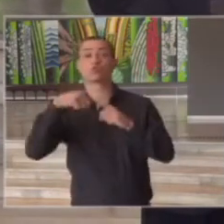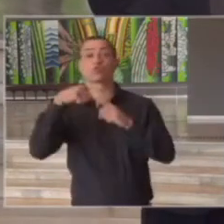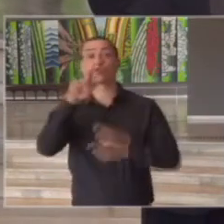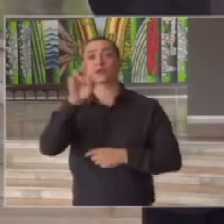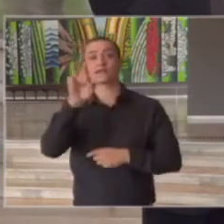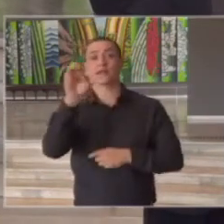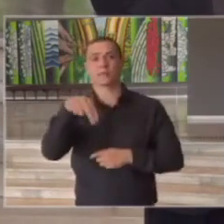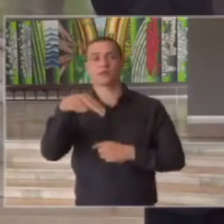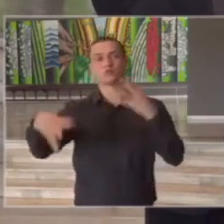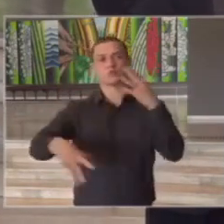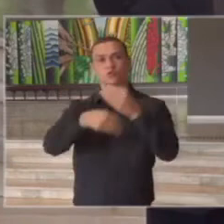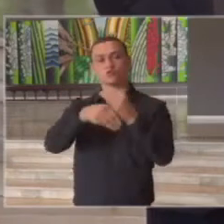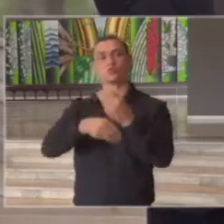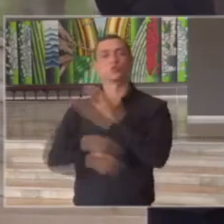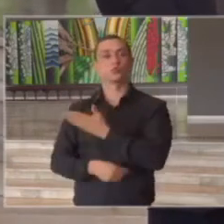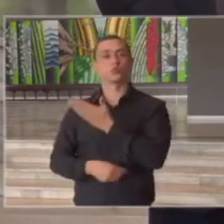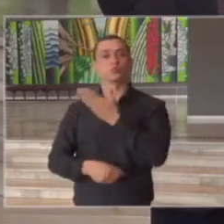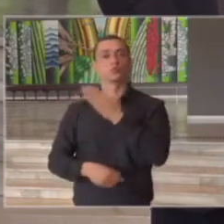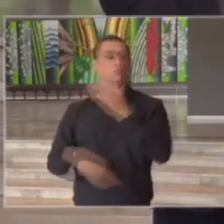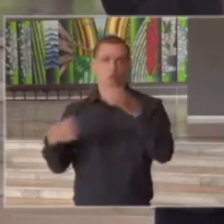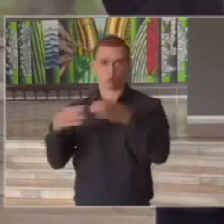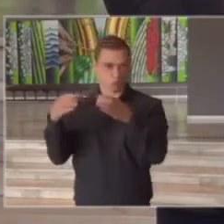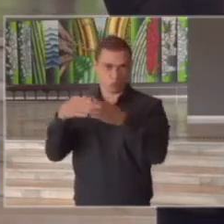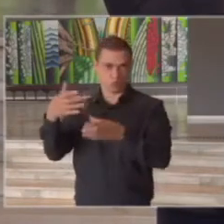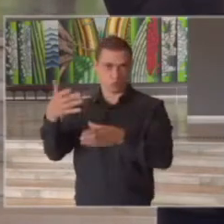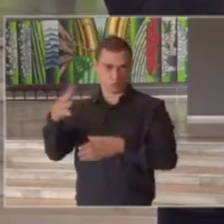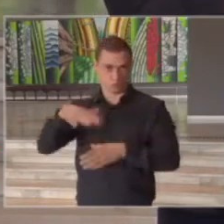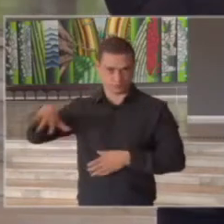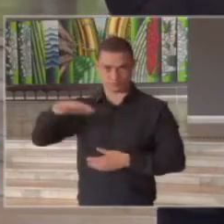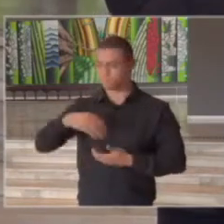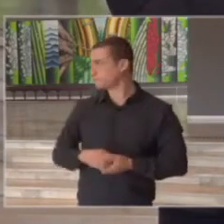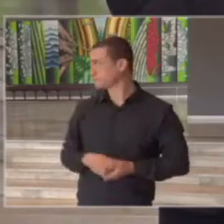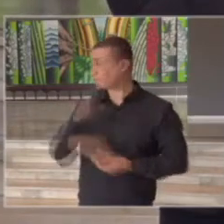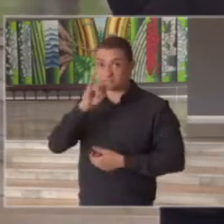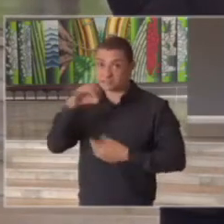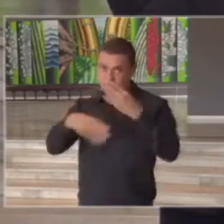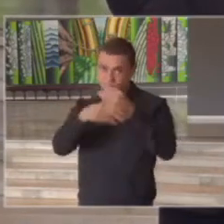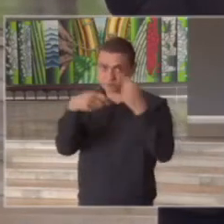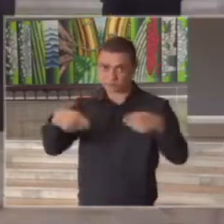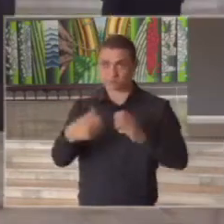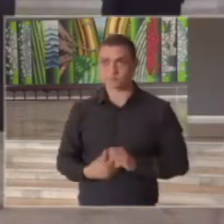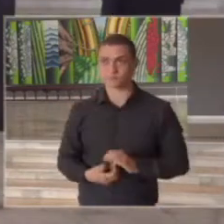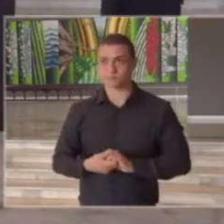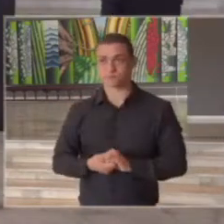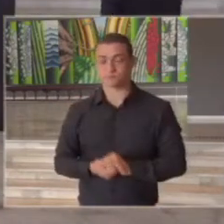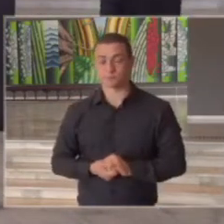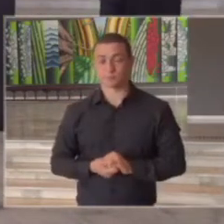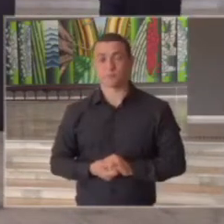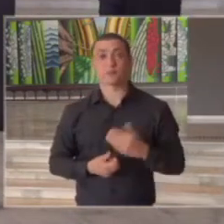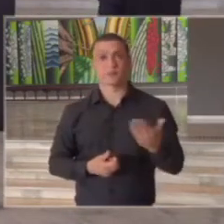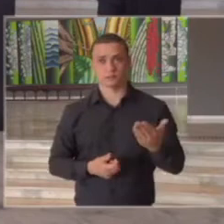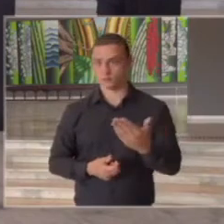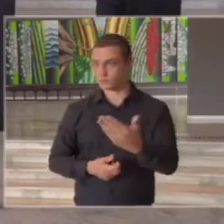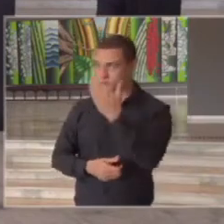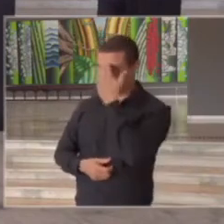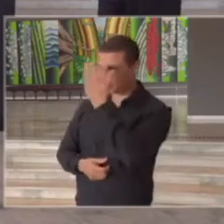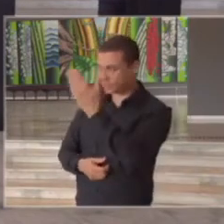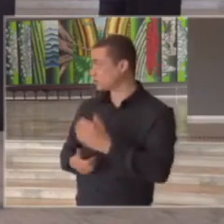e eventualmente com o comentário de um dos integrantes aqui da bancada se necessário for doutor Dimas bem obrigado